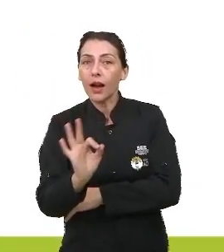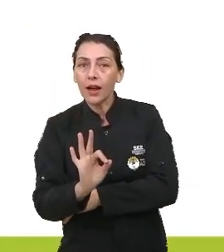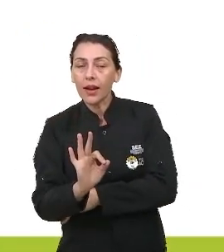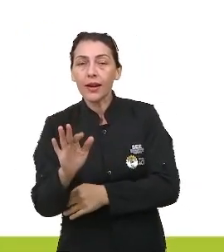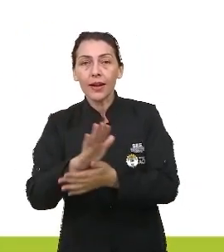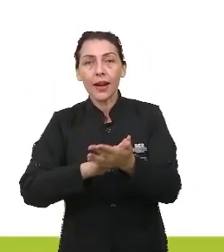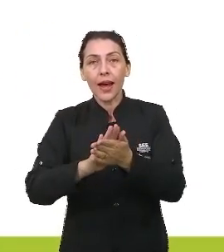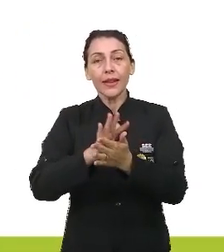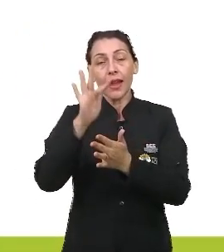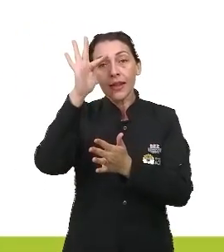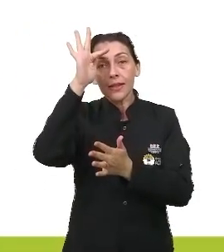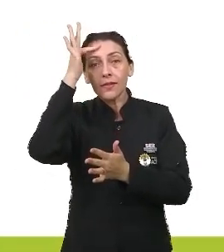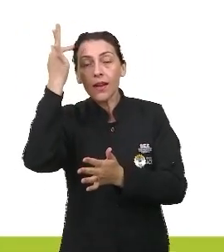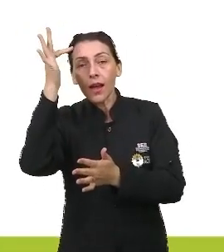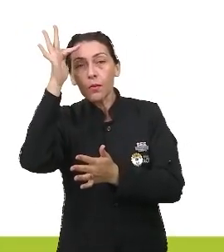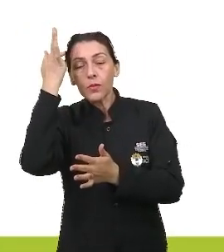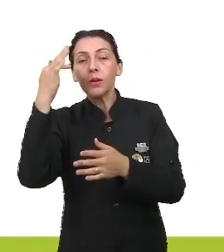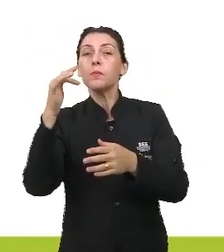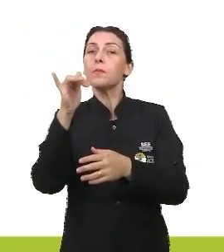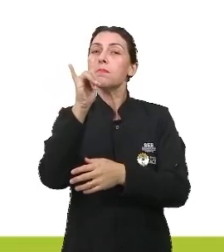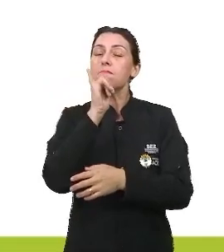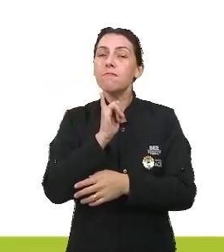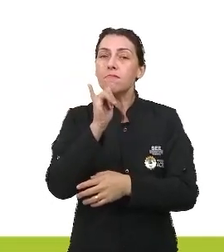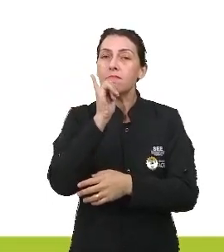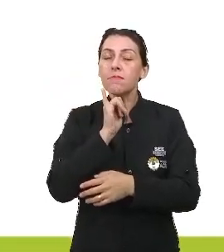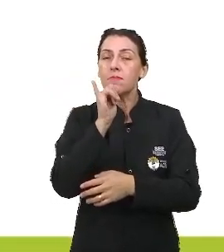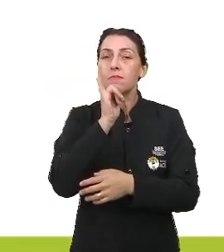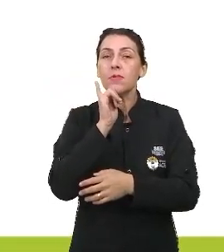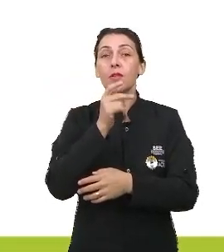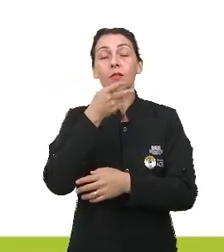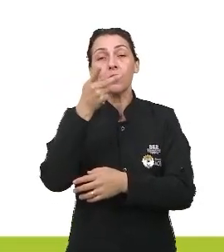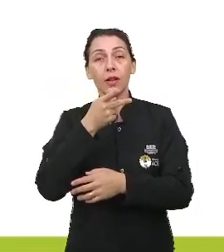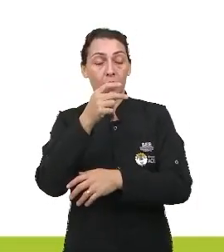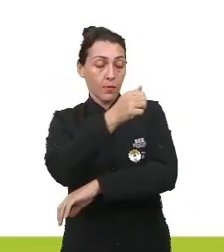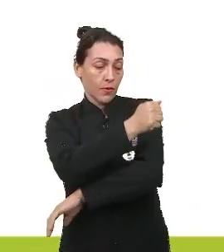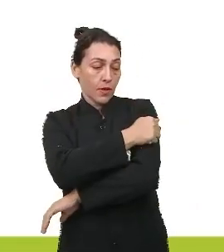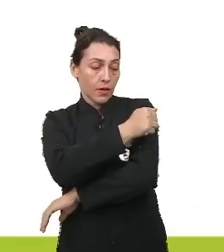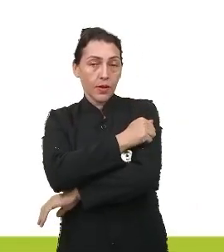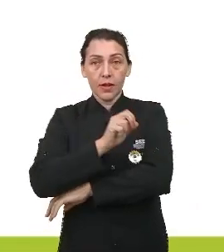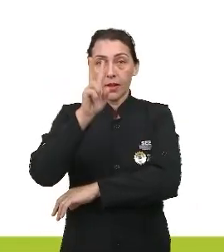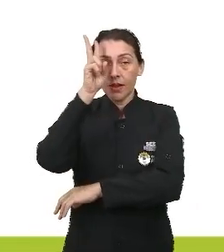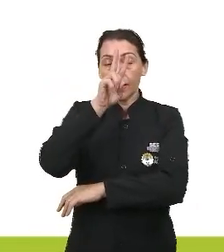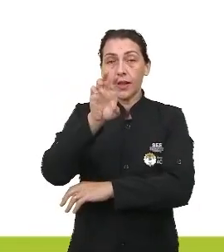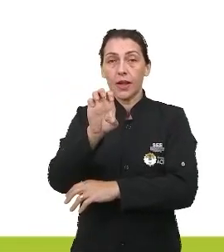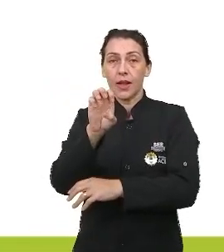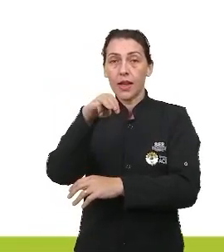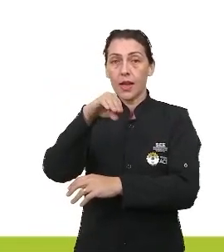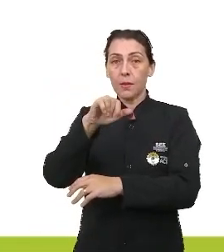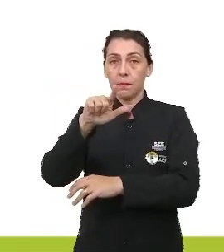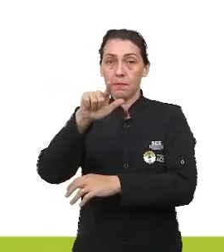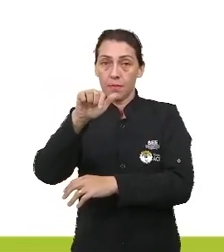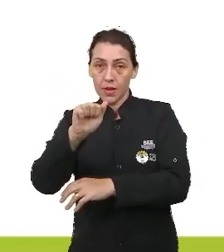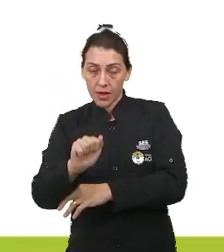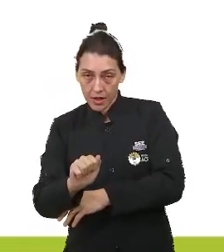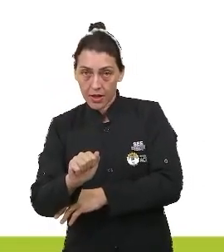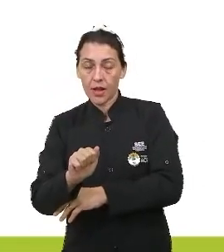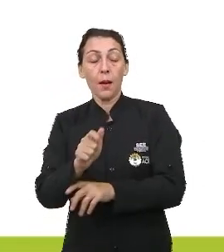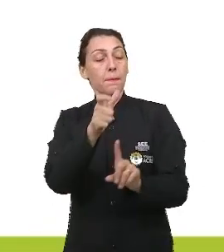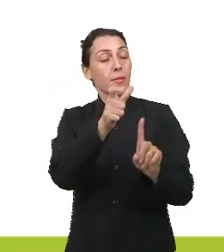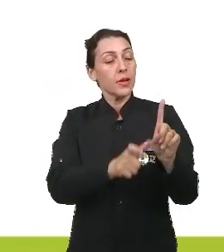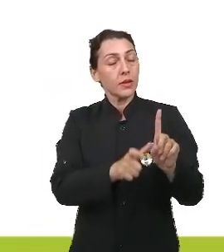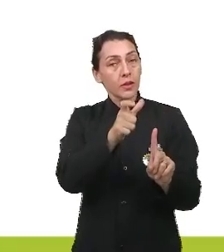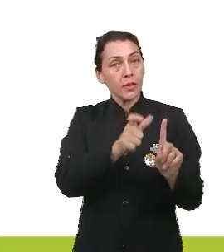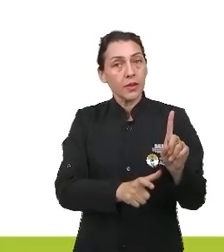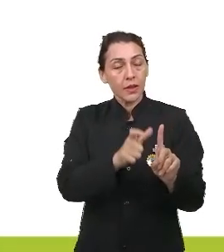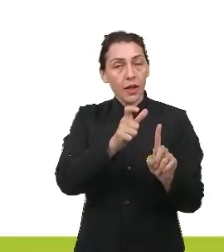fábulas, por exemplo, eu sempre gosto de citar para os alunos, lembrar ali da Emília, Cito Pica-Pau Amarelo. A